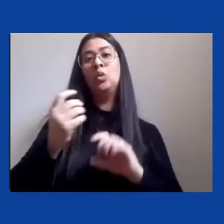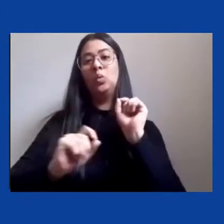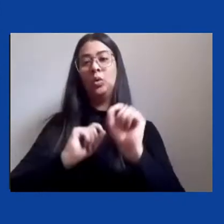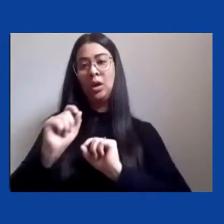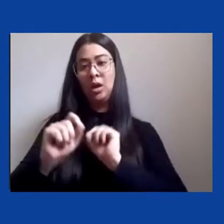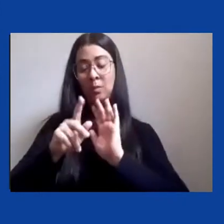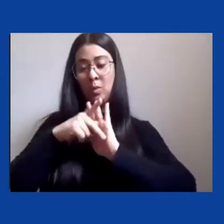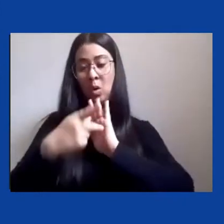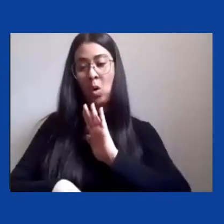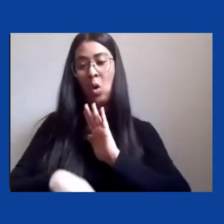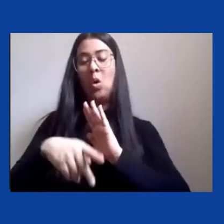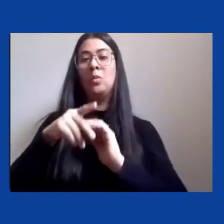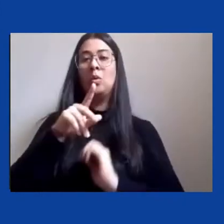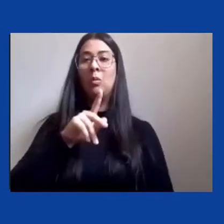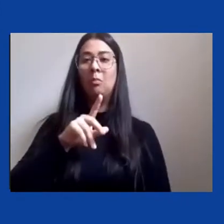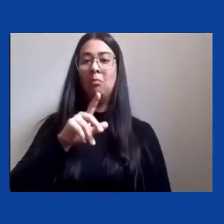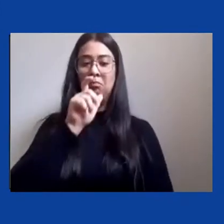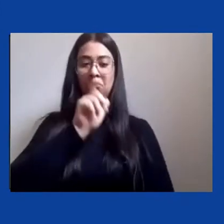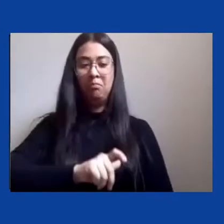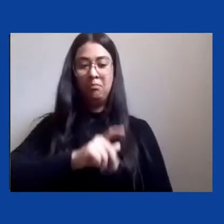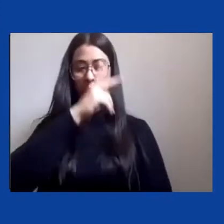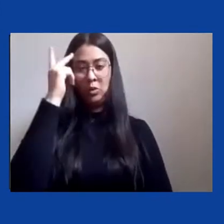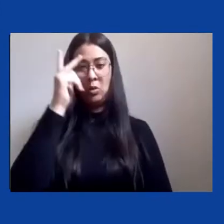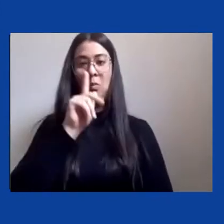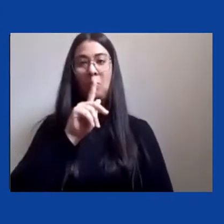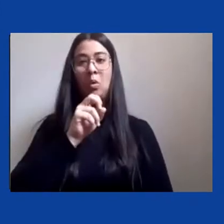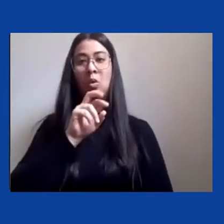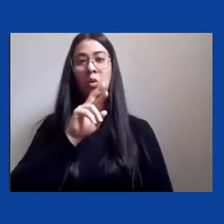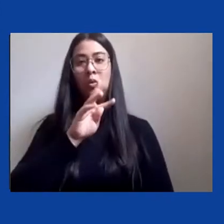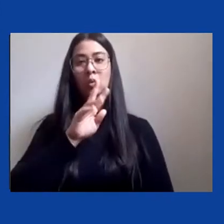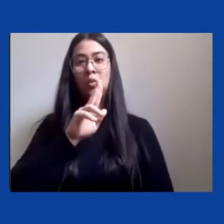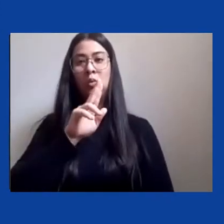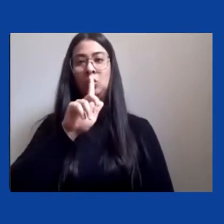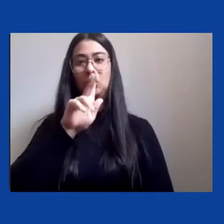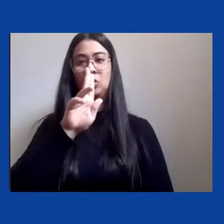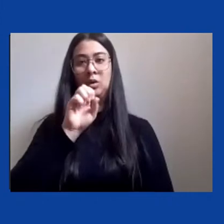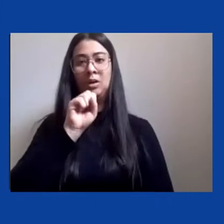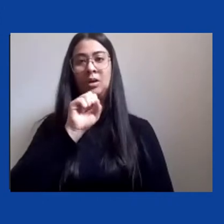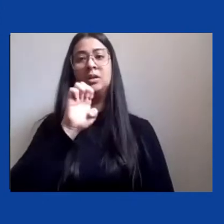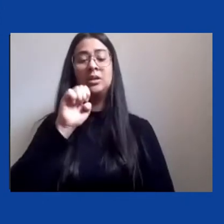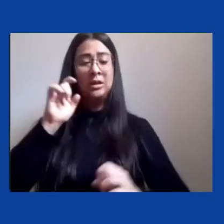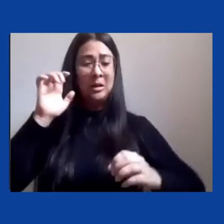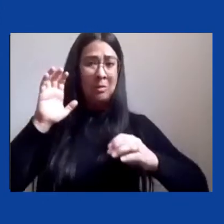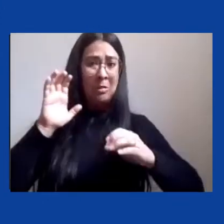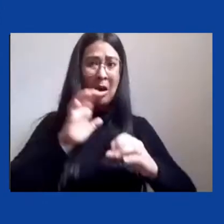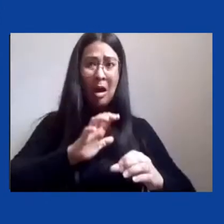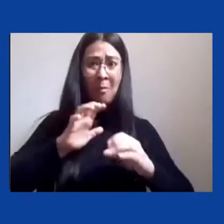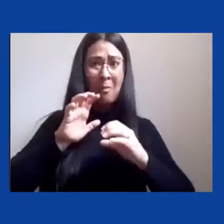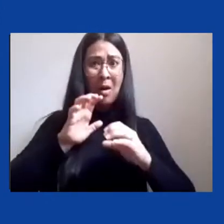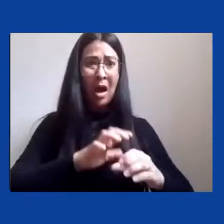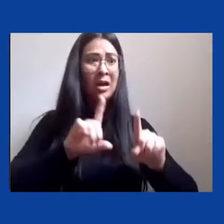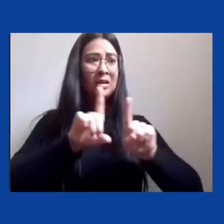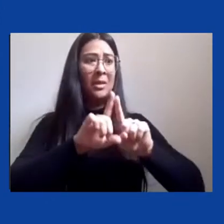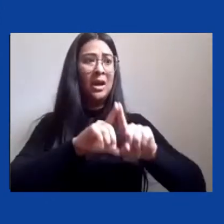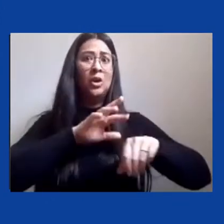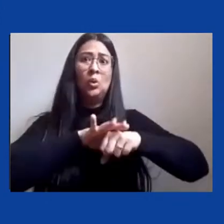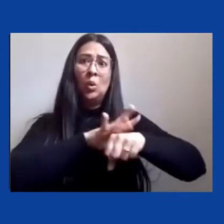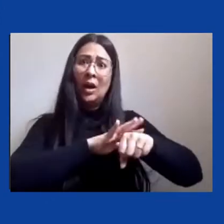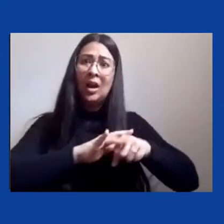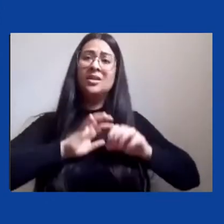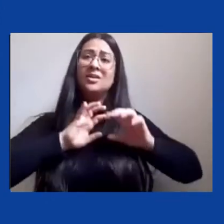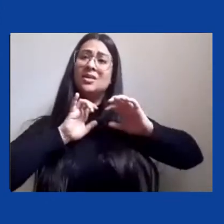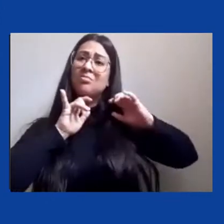portugueses se aproximaram e contaminaram os povos indígenas com epidemias e é por isso que nós temos